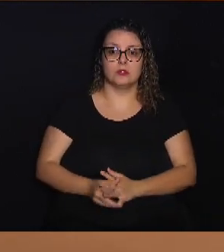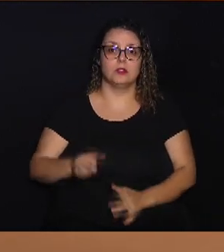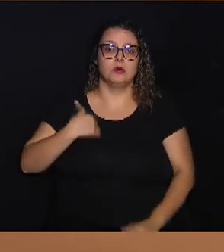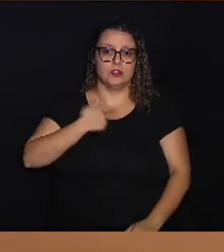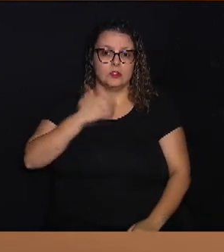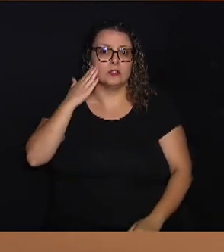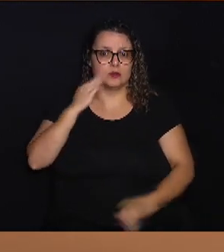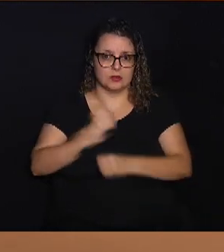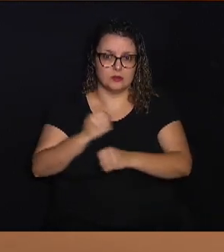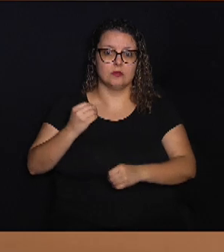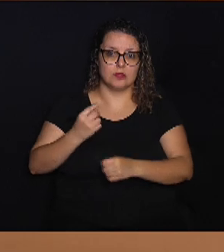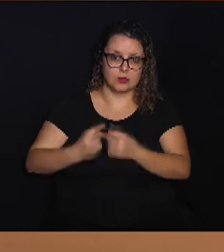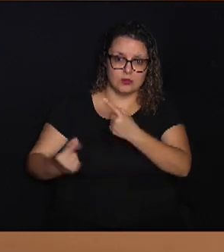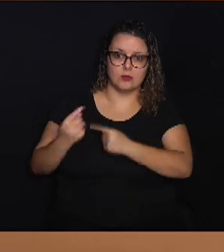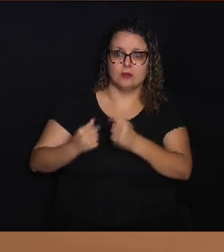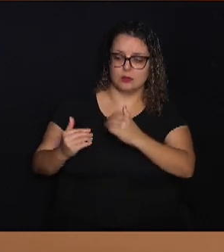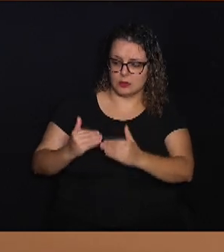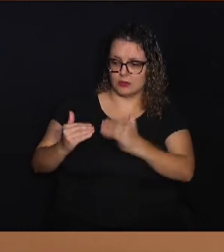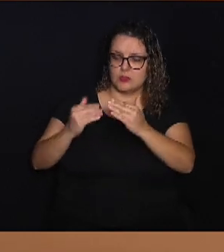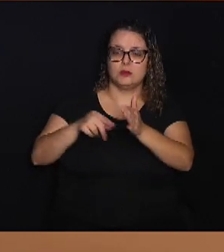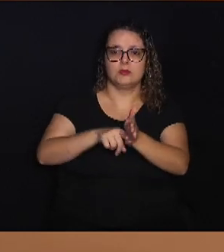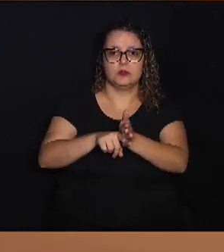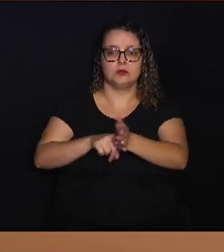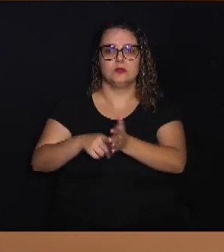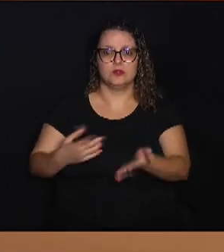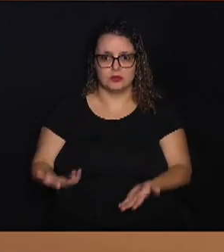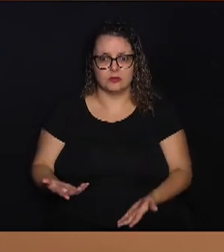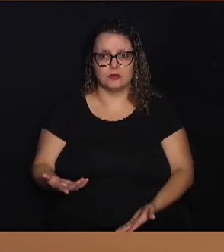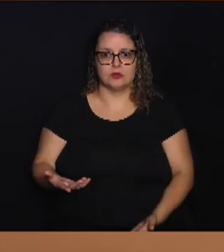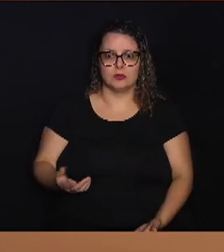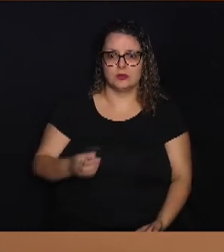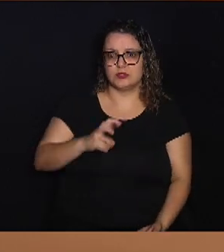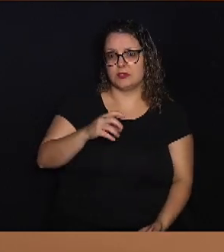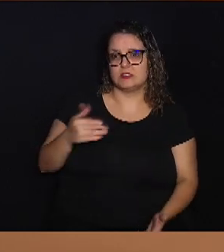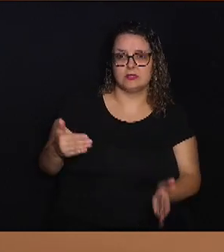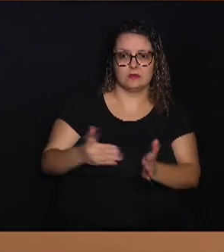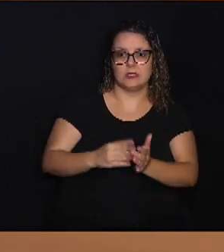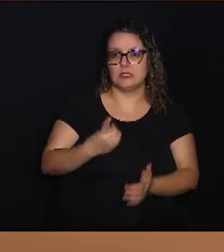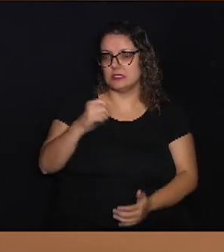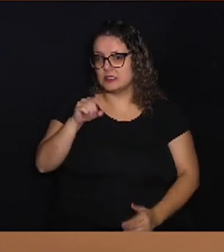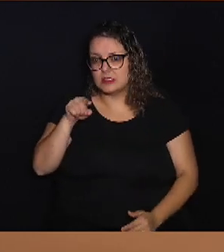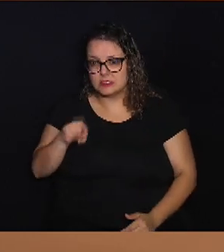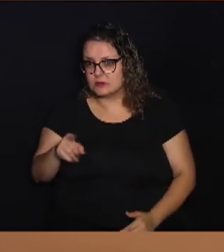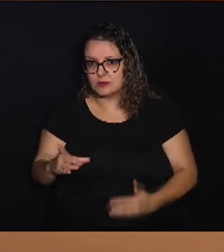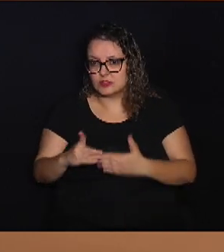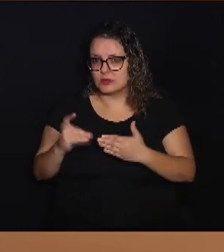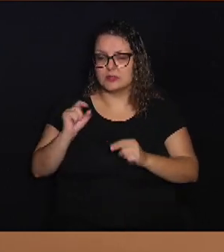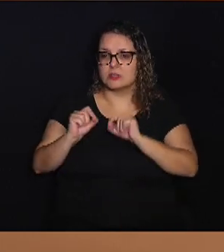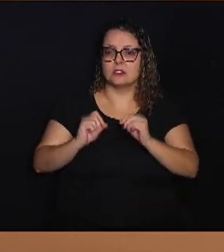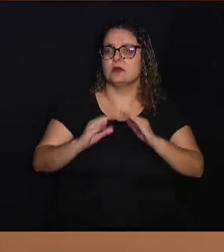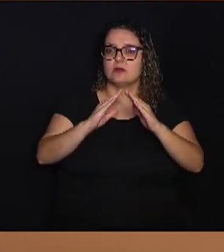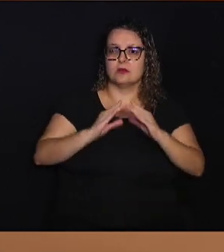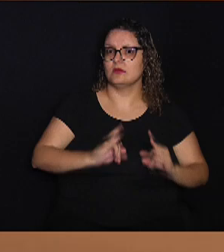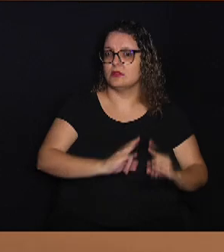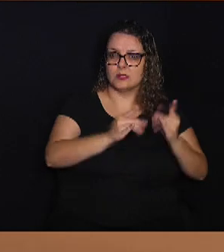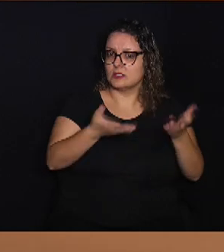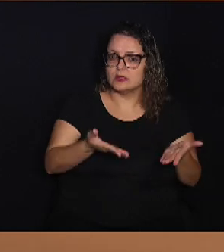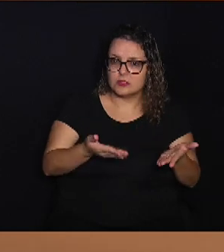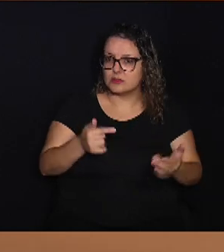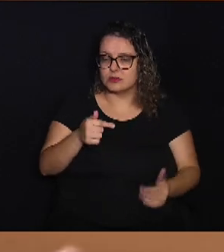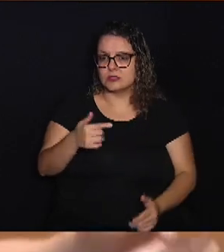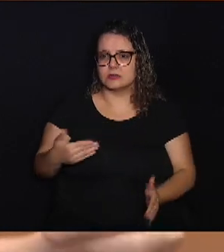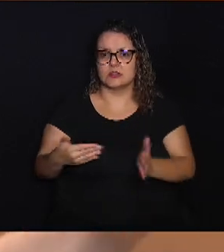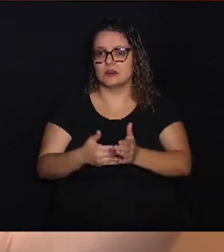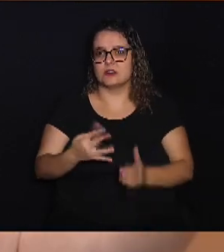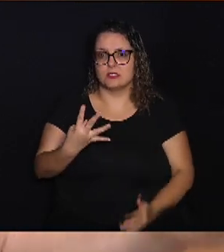bastante desenvolvimento de pesquisa, cinco a dez mil dólares, quem vai querer morar ali naqueles prédios de sete a